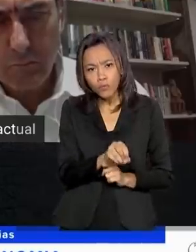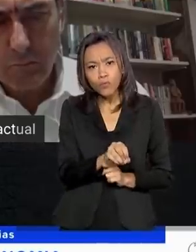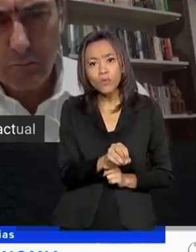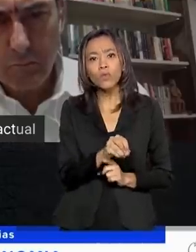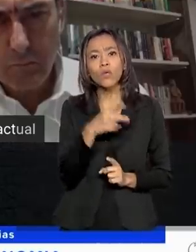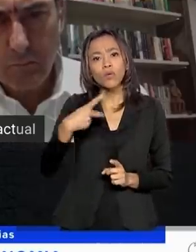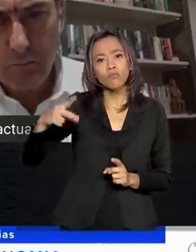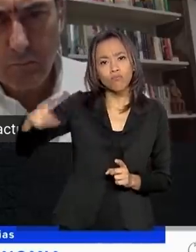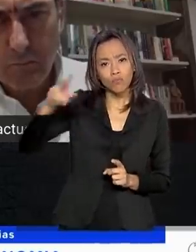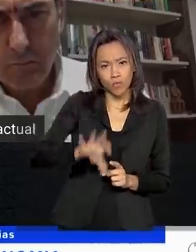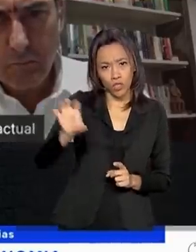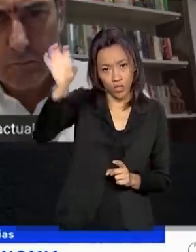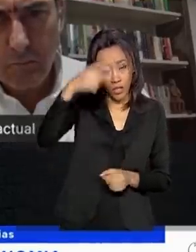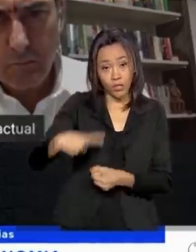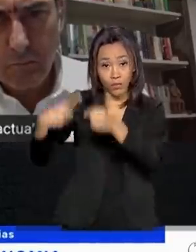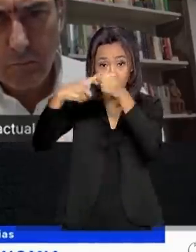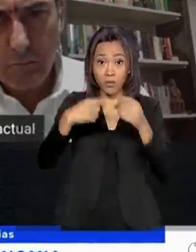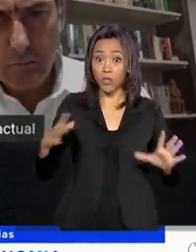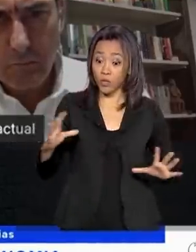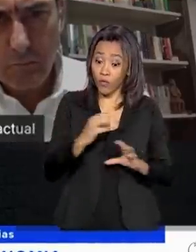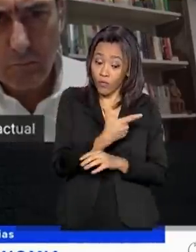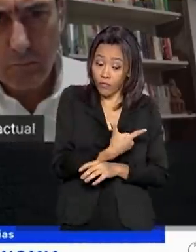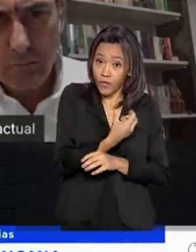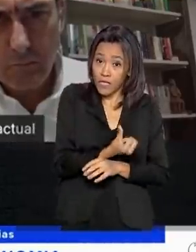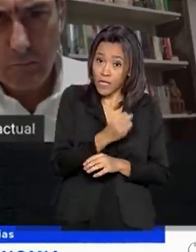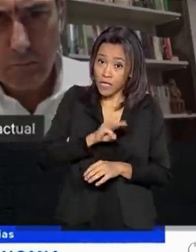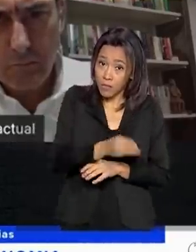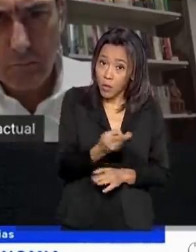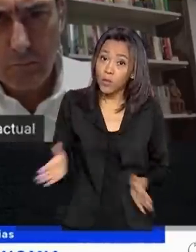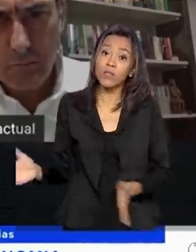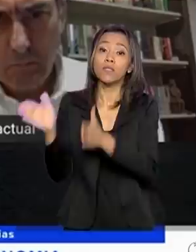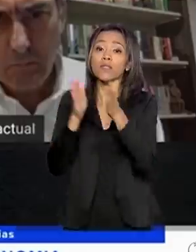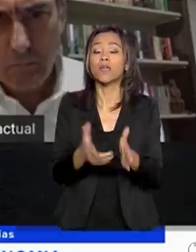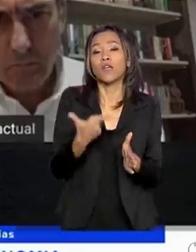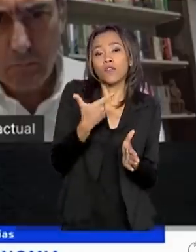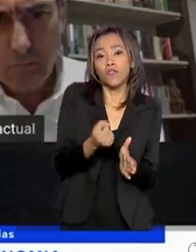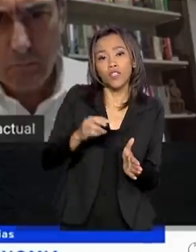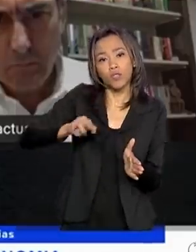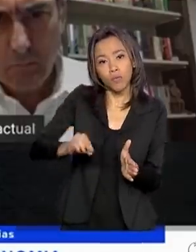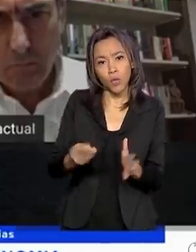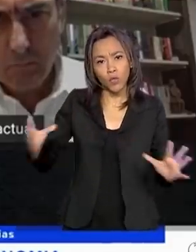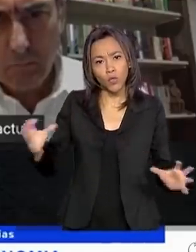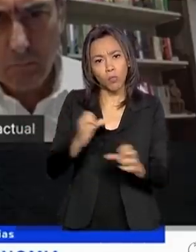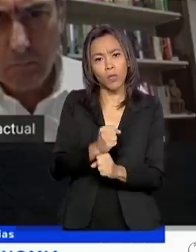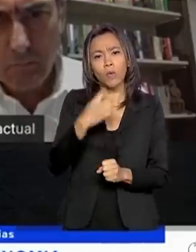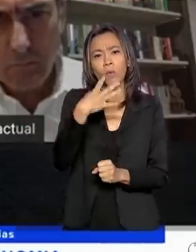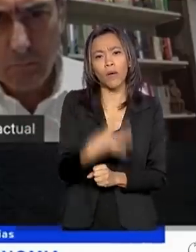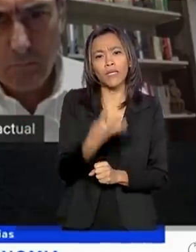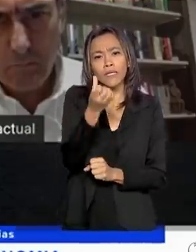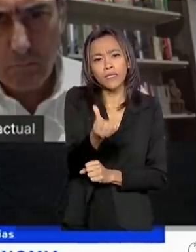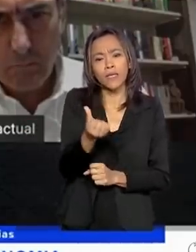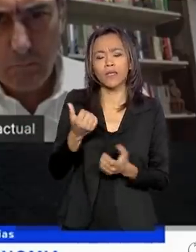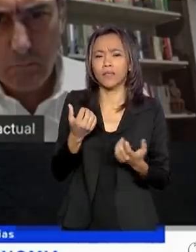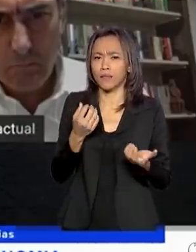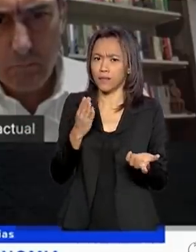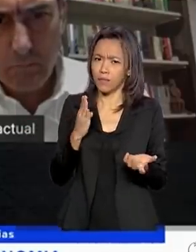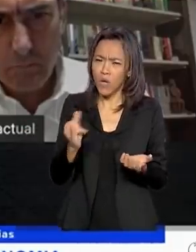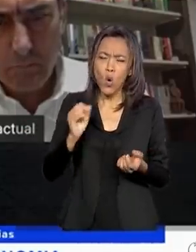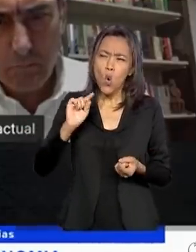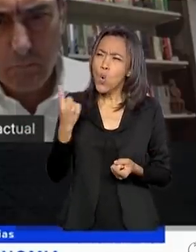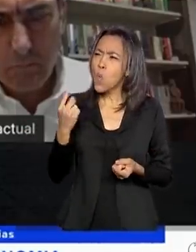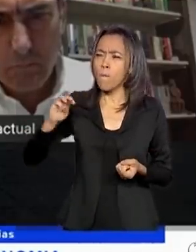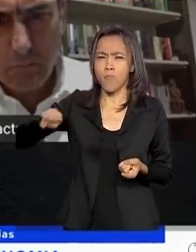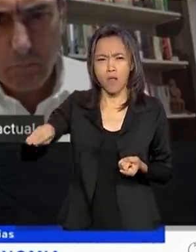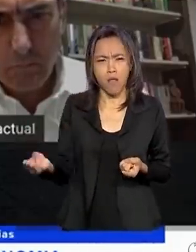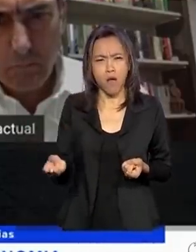municípios são 26 bilhões. 20 bilhões de securitização são 46 bilhões. Aí tem mais 1 milhão e